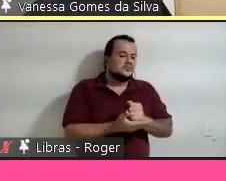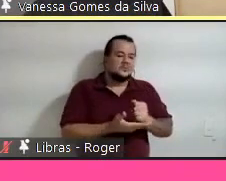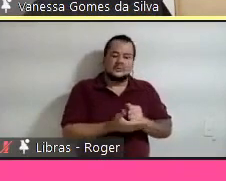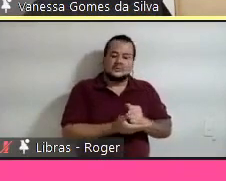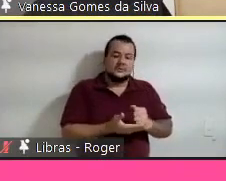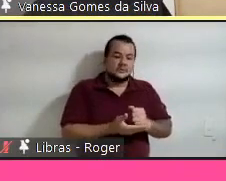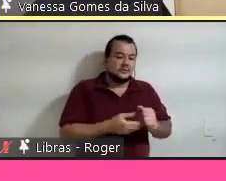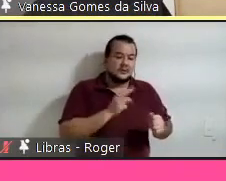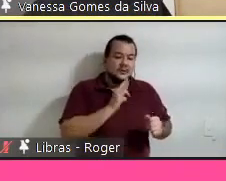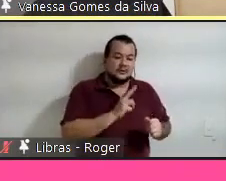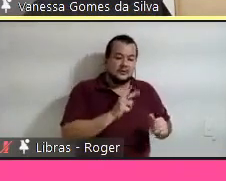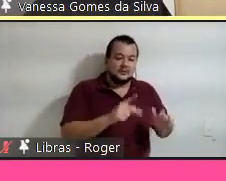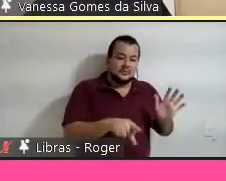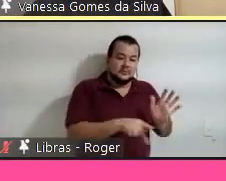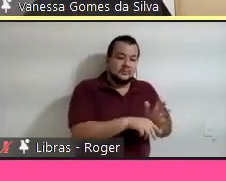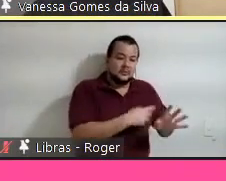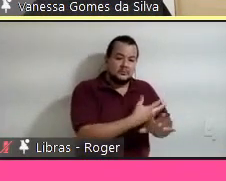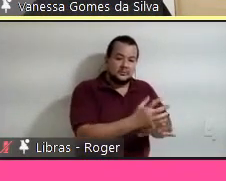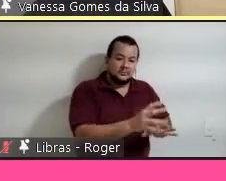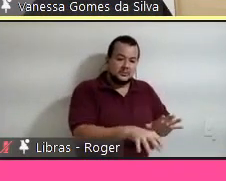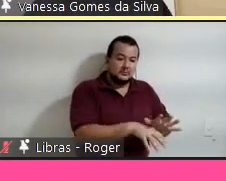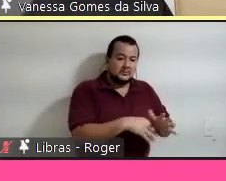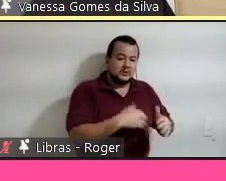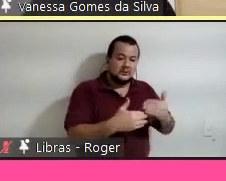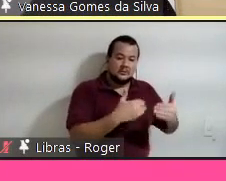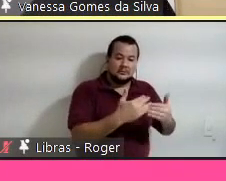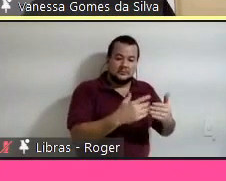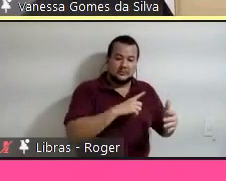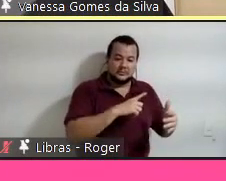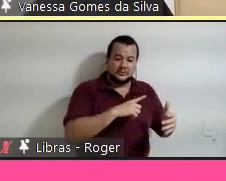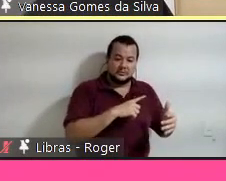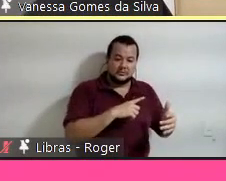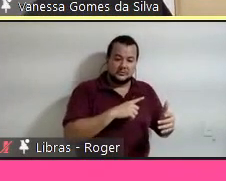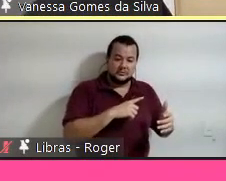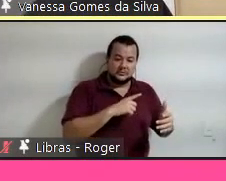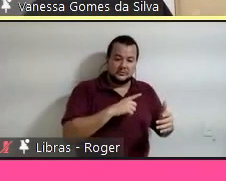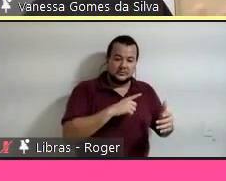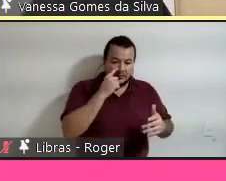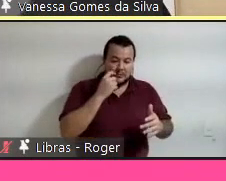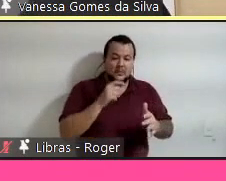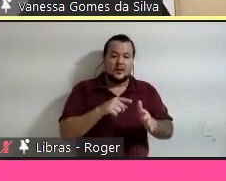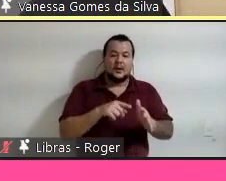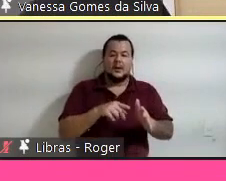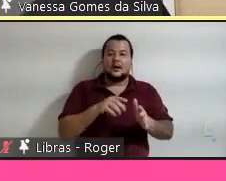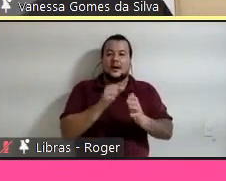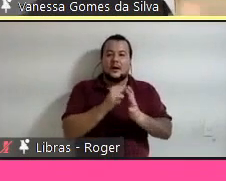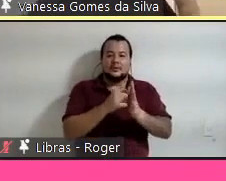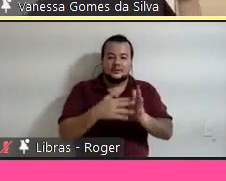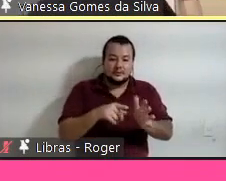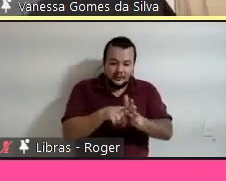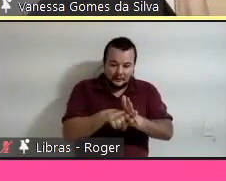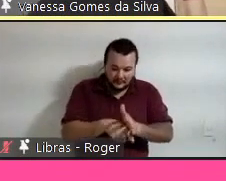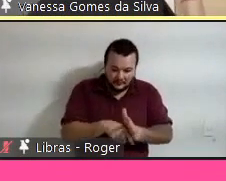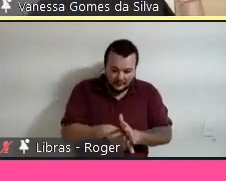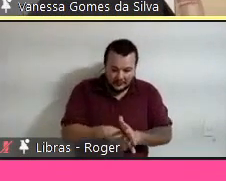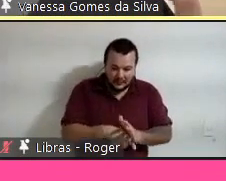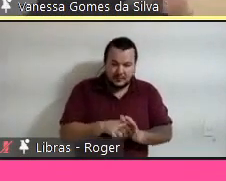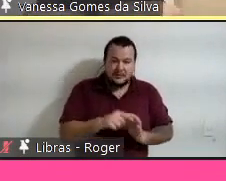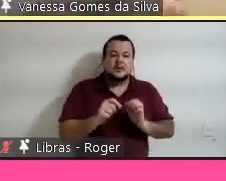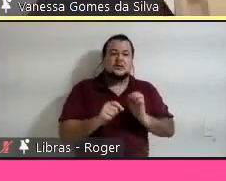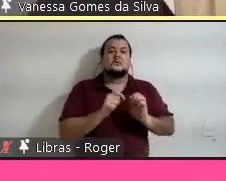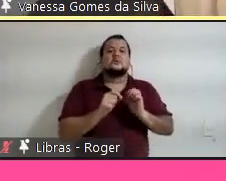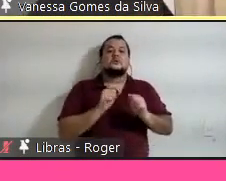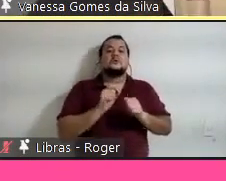ambiental que eles obtinham. O exercício de investigação que eu comentei é esse daqui, de que são feitas as nossas coisas, a gente